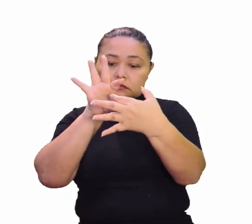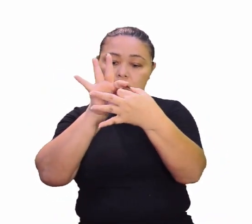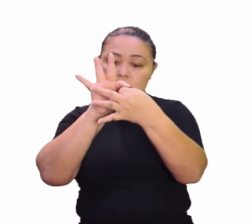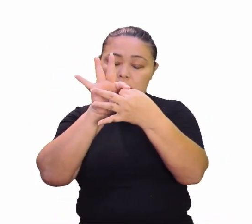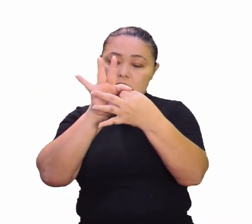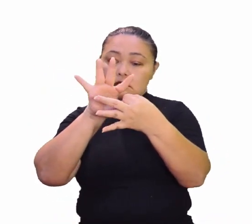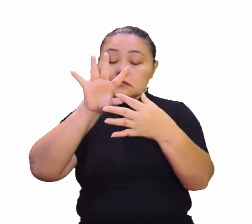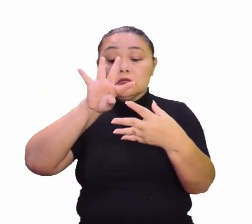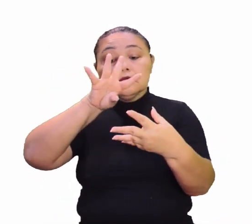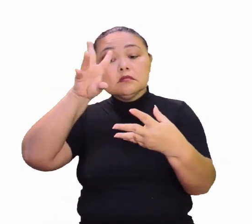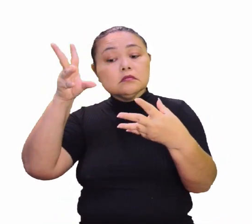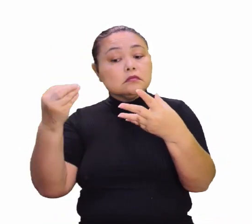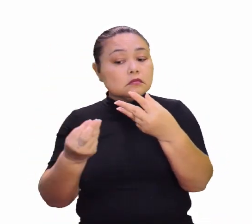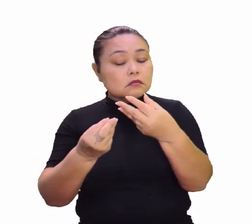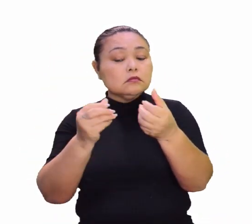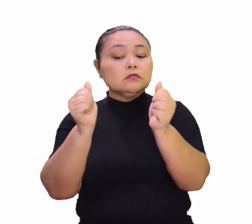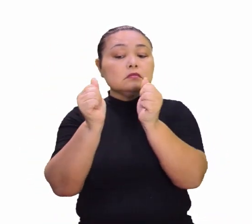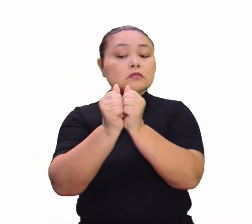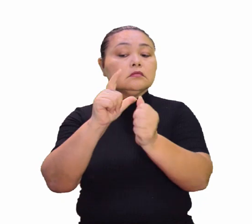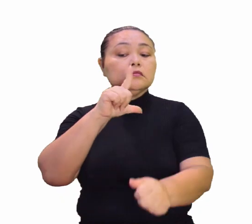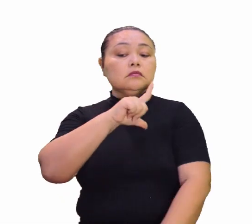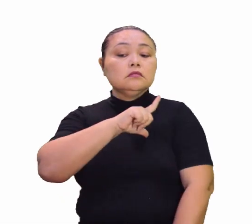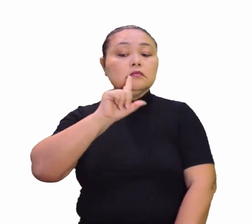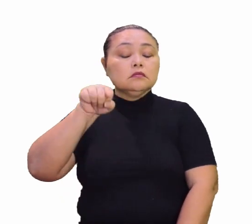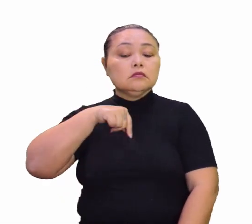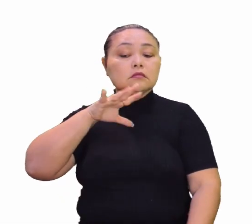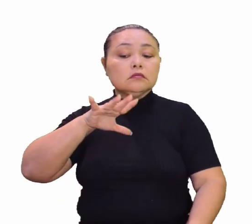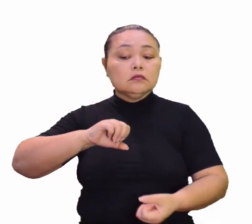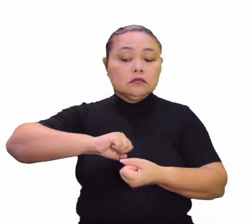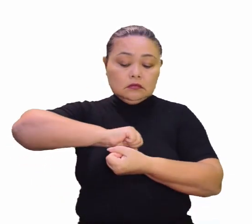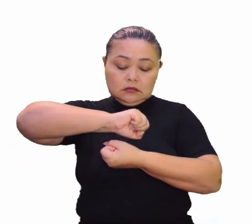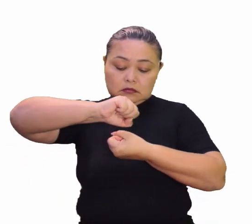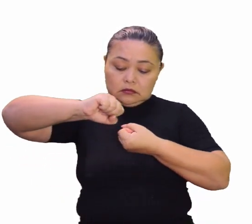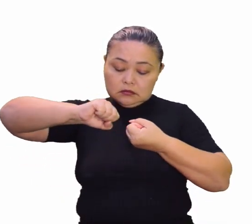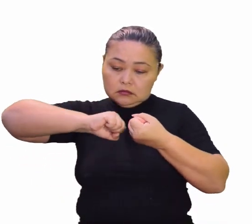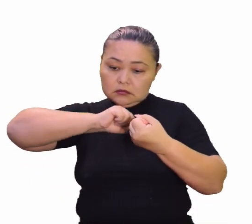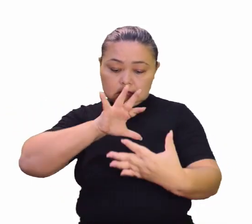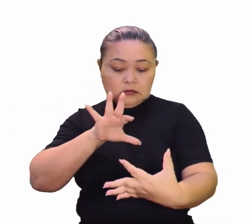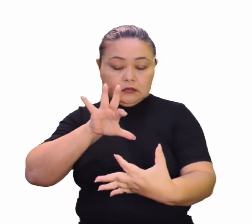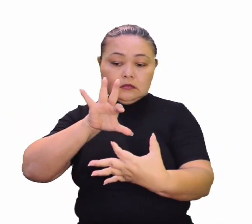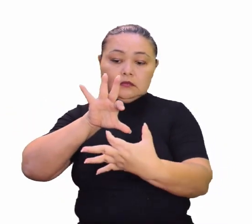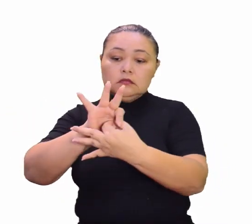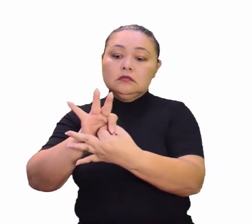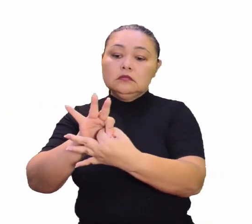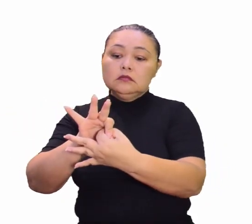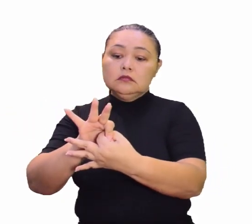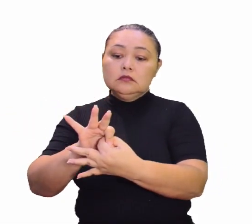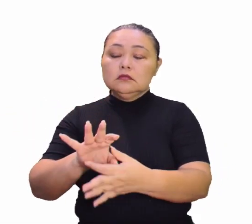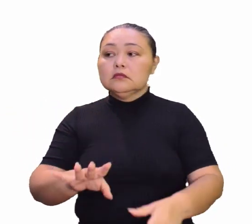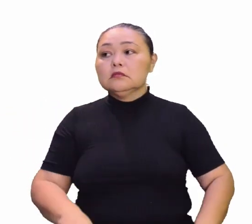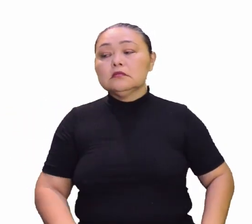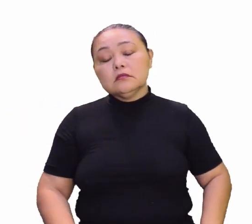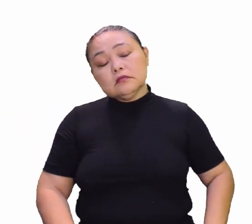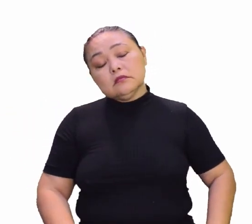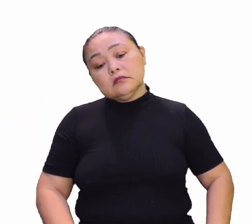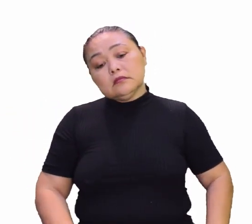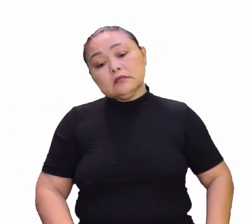ideia de que tudo isso junto tem que ser sustentável.